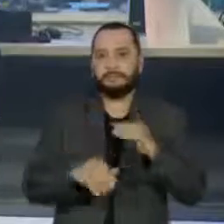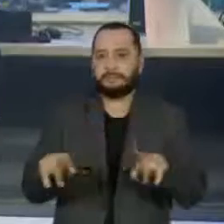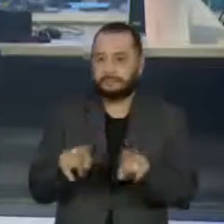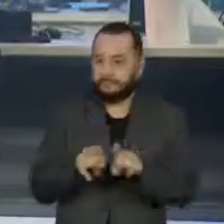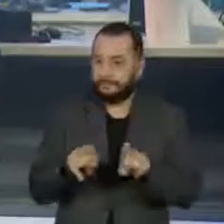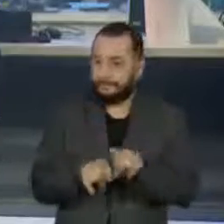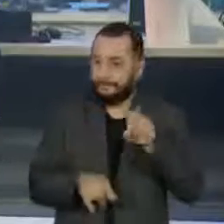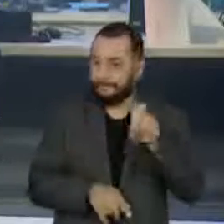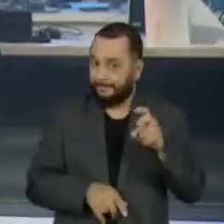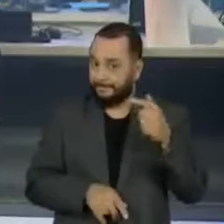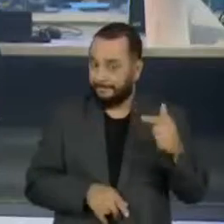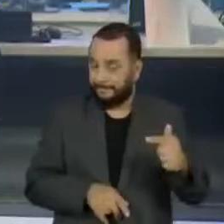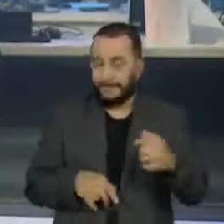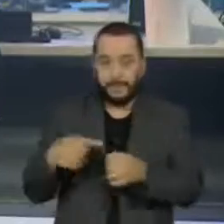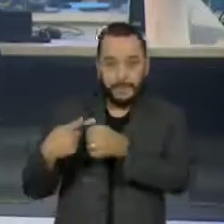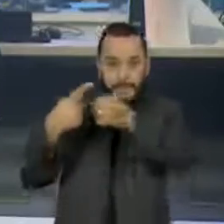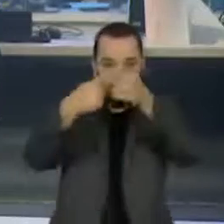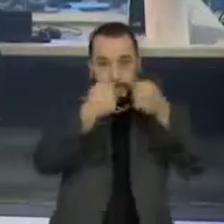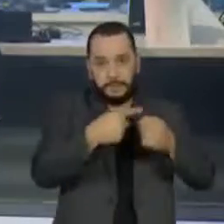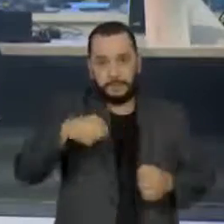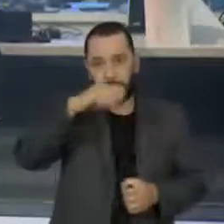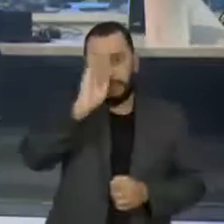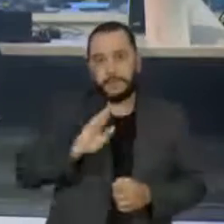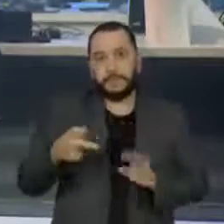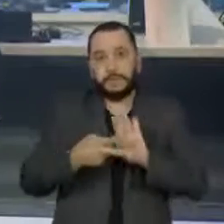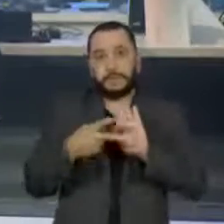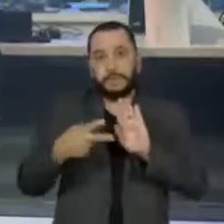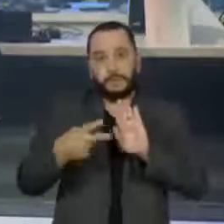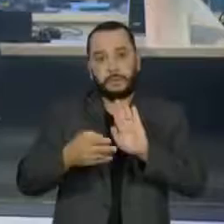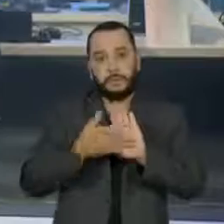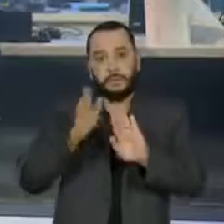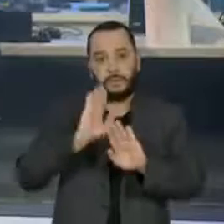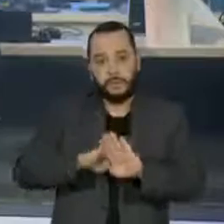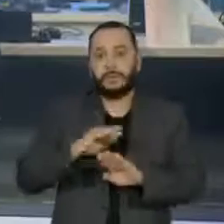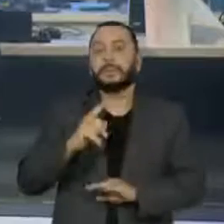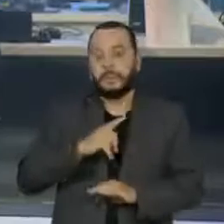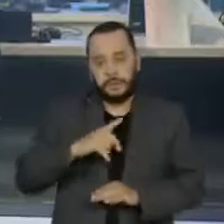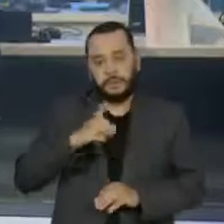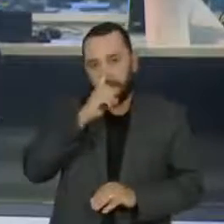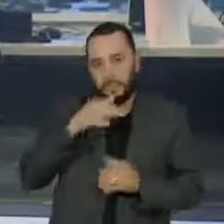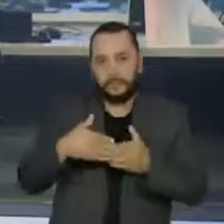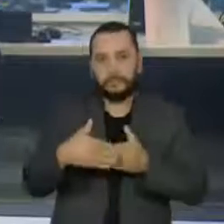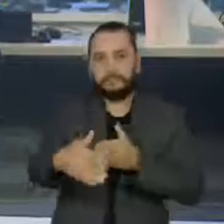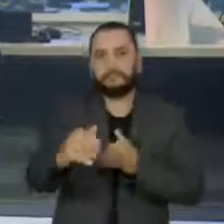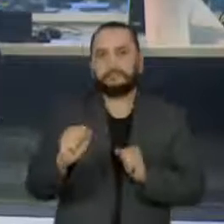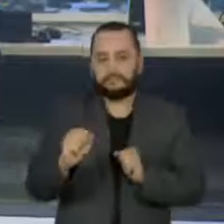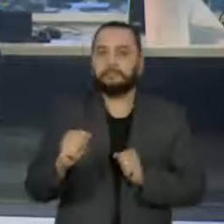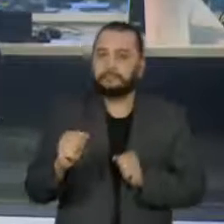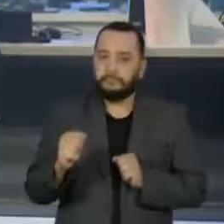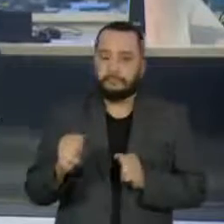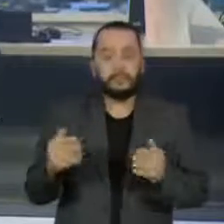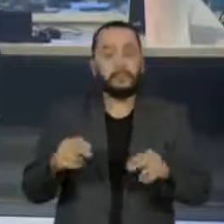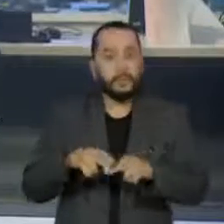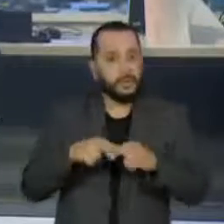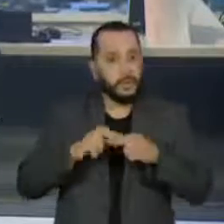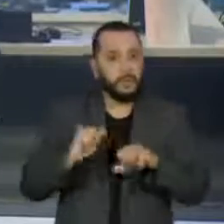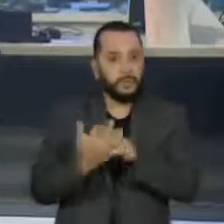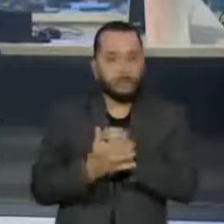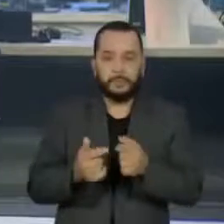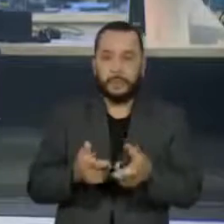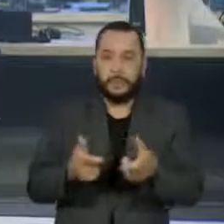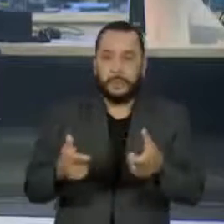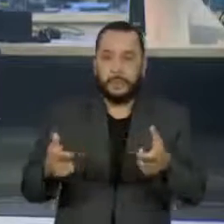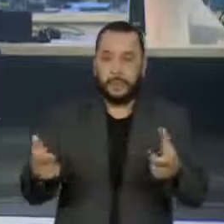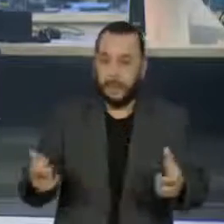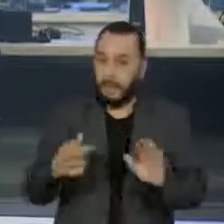57 cidades brasileiras vão decidir o segundo turno da eleição municipal agora no próximo domingo. Com os números da Covid em alta no país,